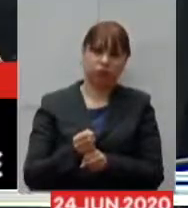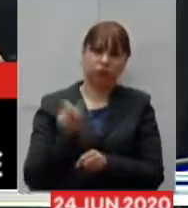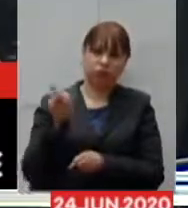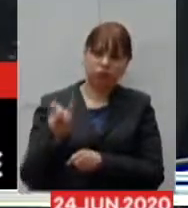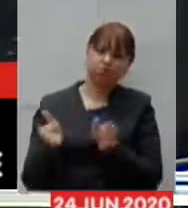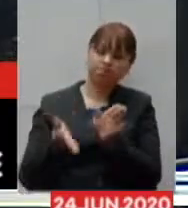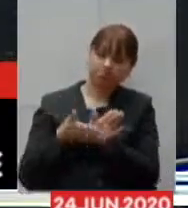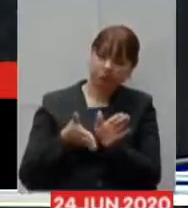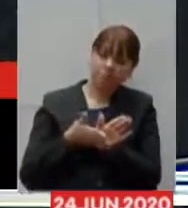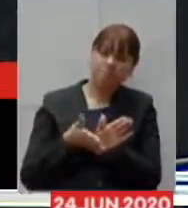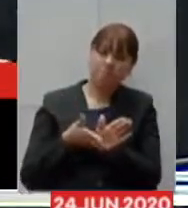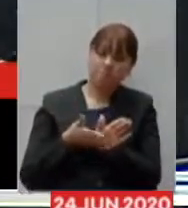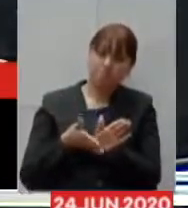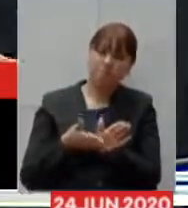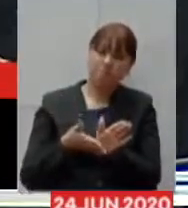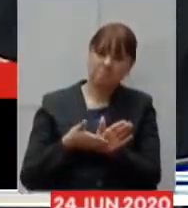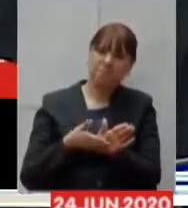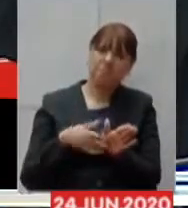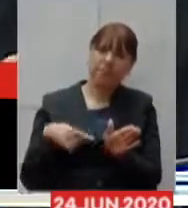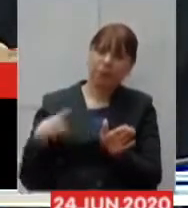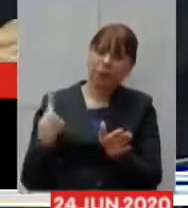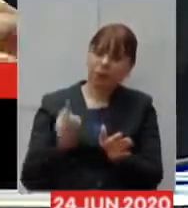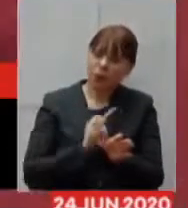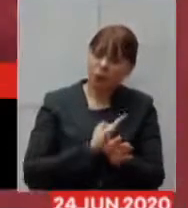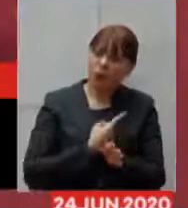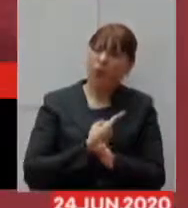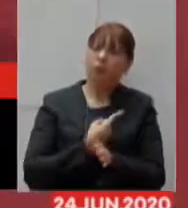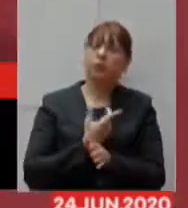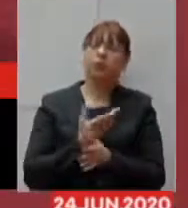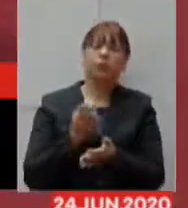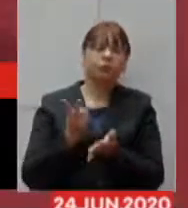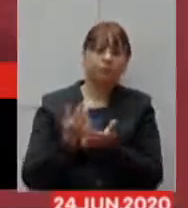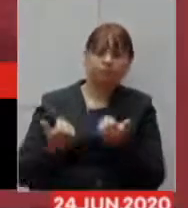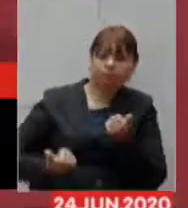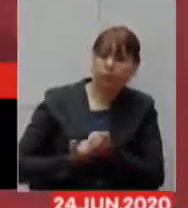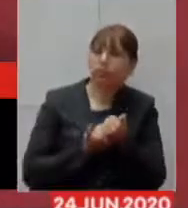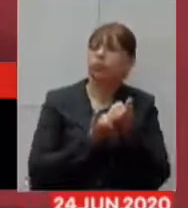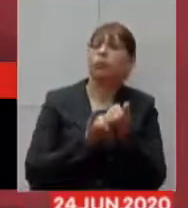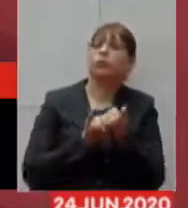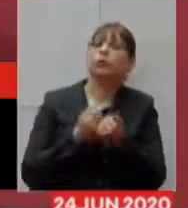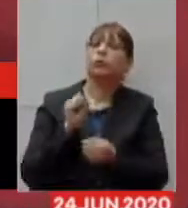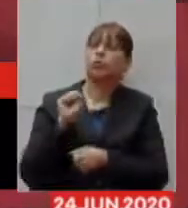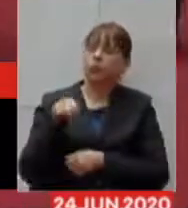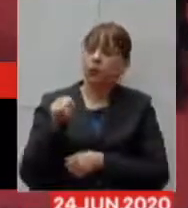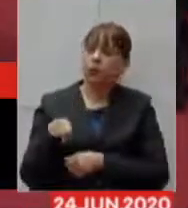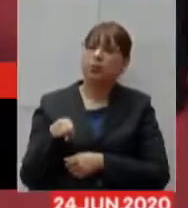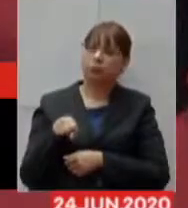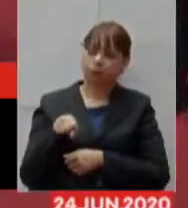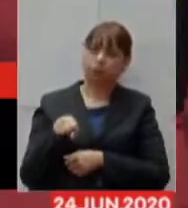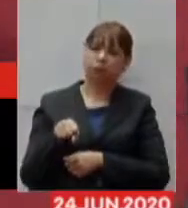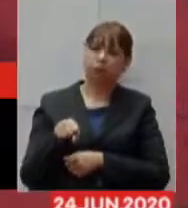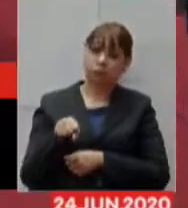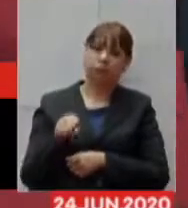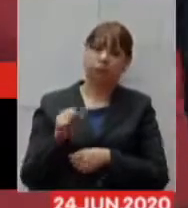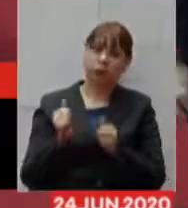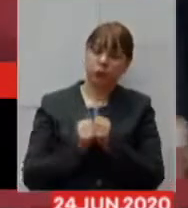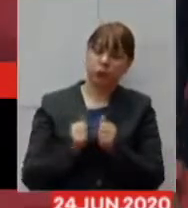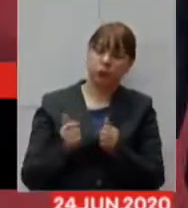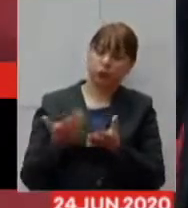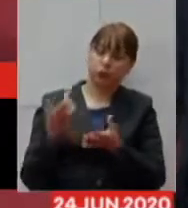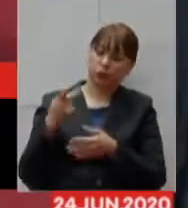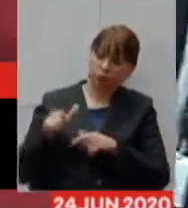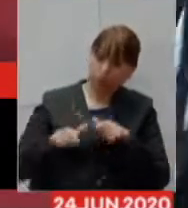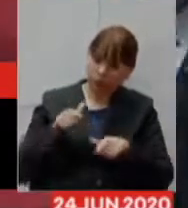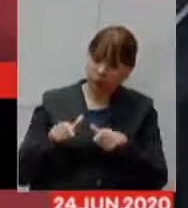parabéns e vai ter o nosso total e irrestrito apoio na condução dos trabalhos no